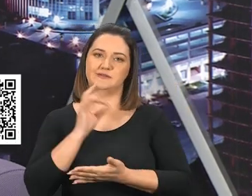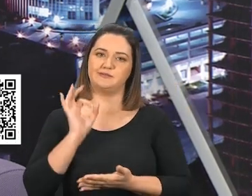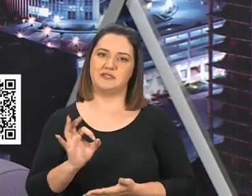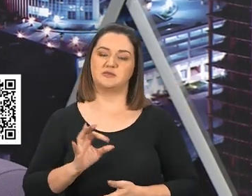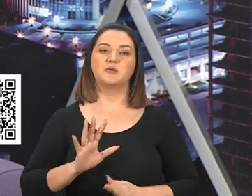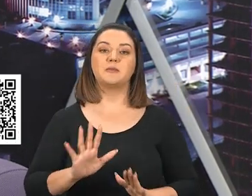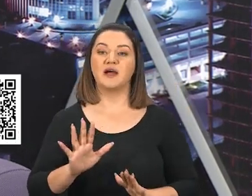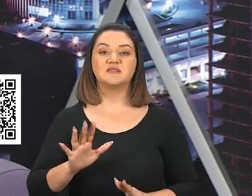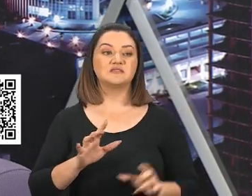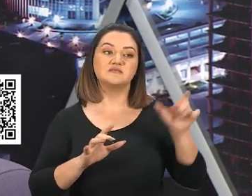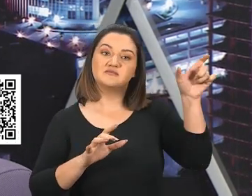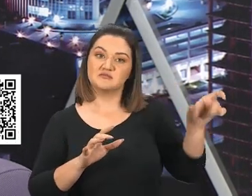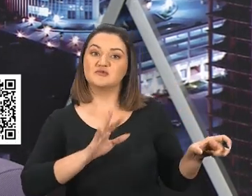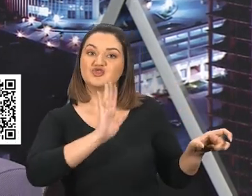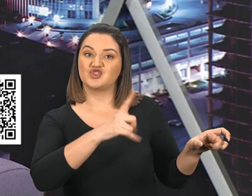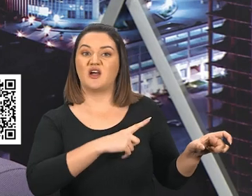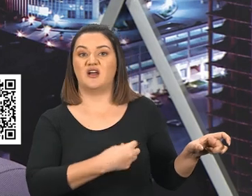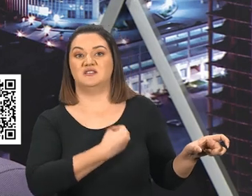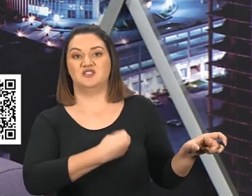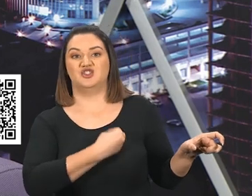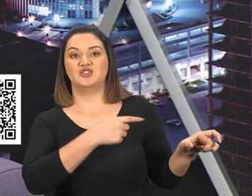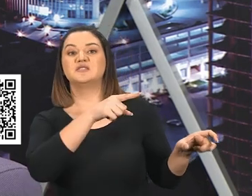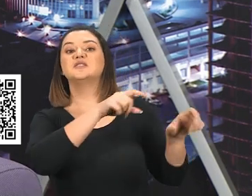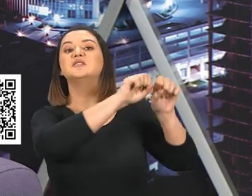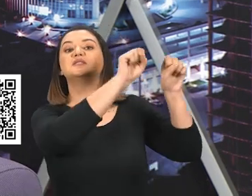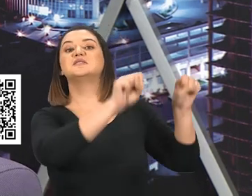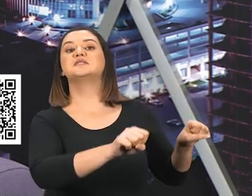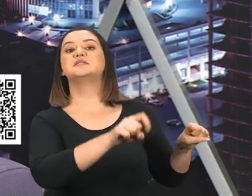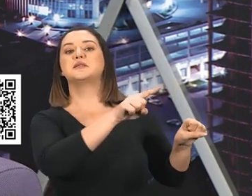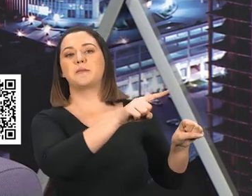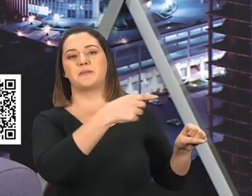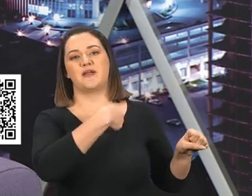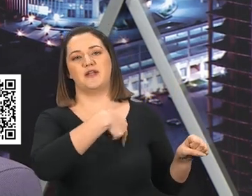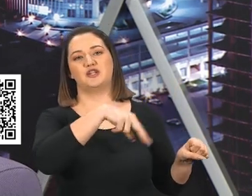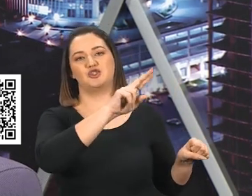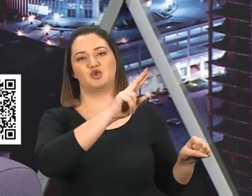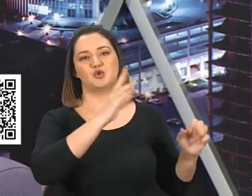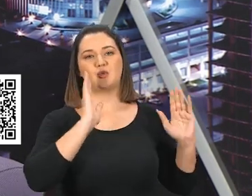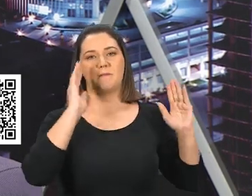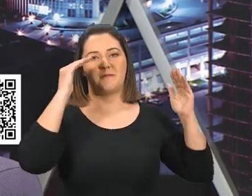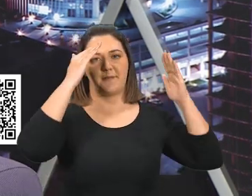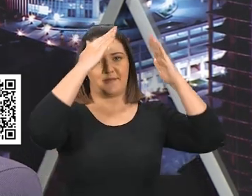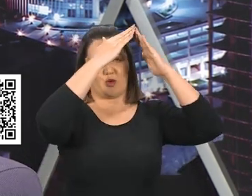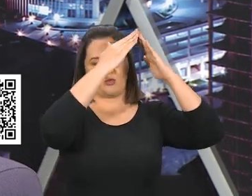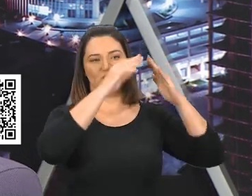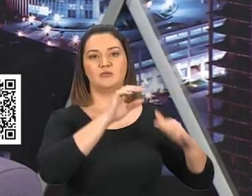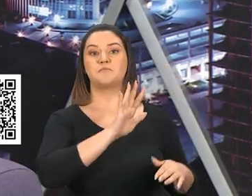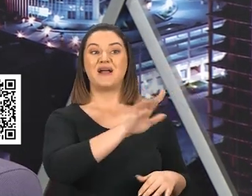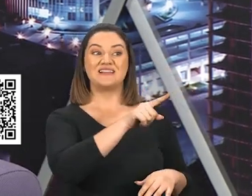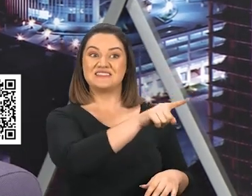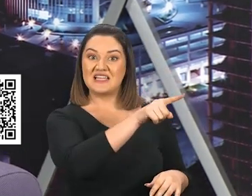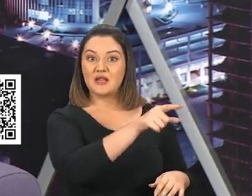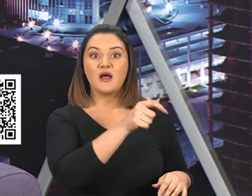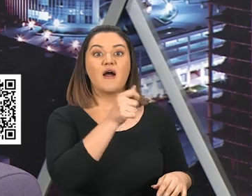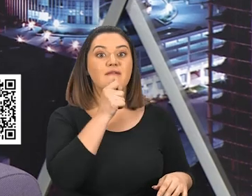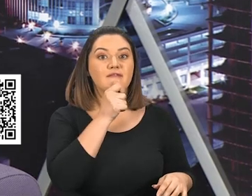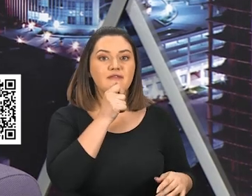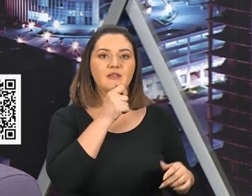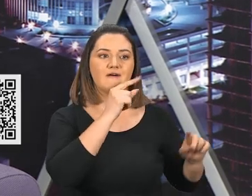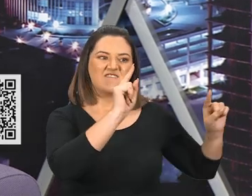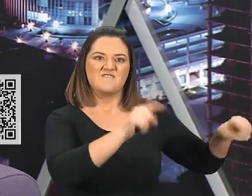Esse anticristo, Já existe, É o sistema religioso, De Roma, Mas esse poder, Ainda não está,